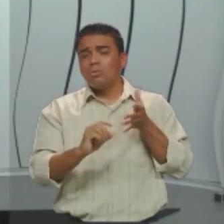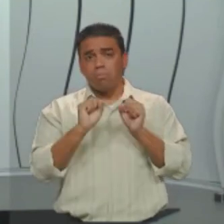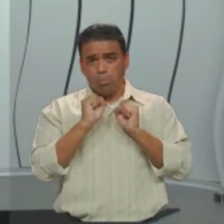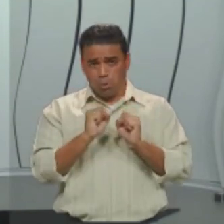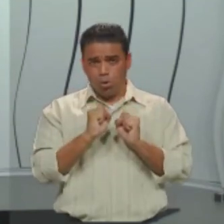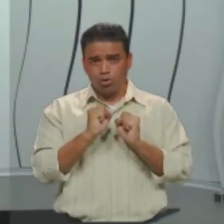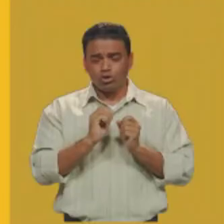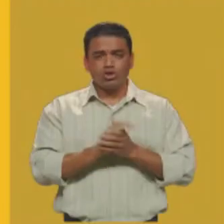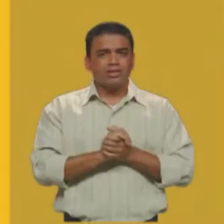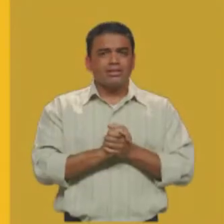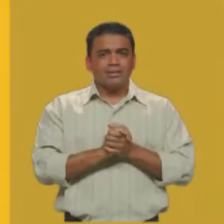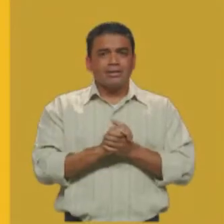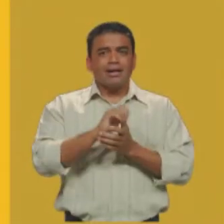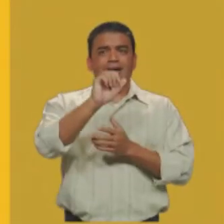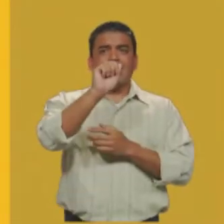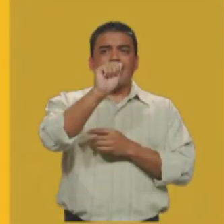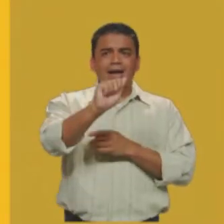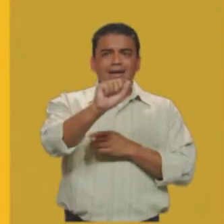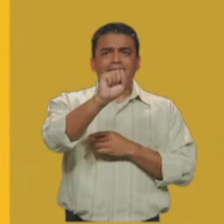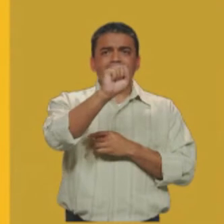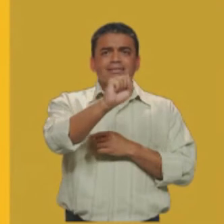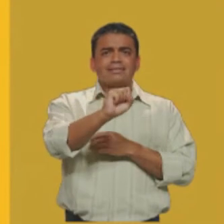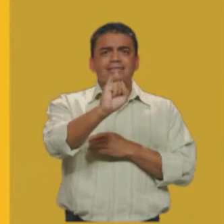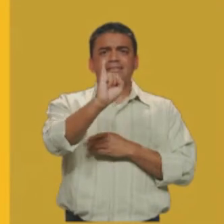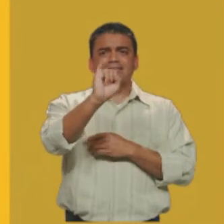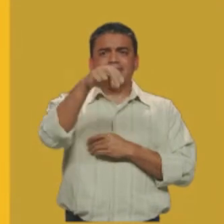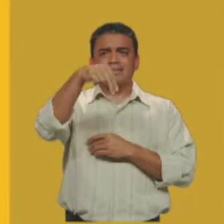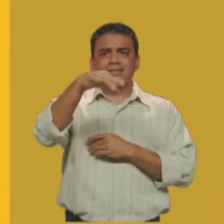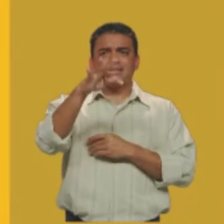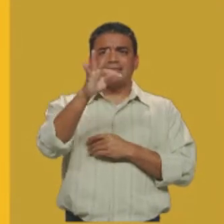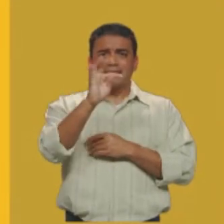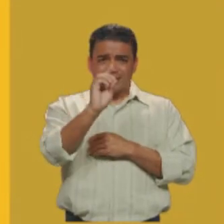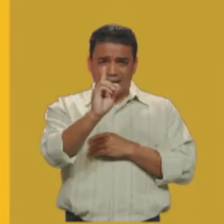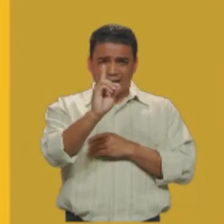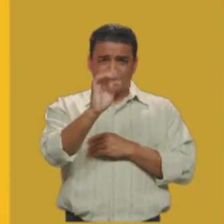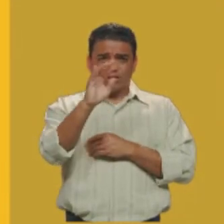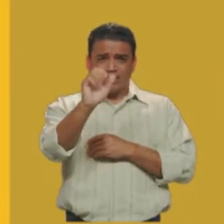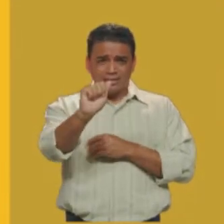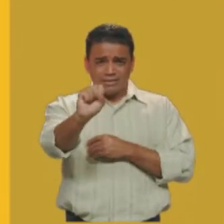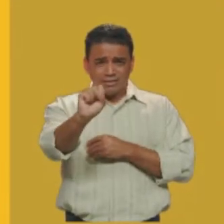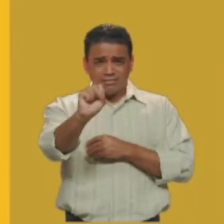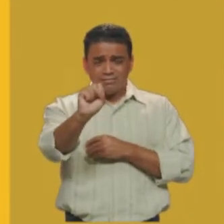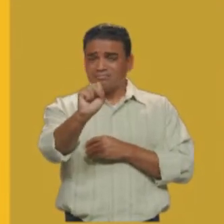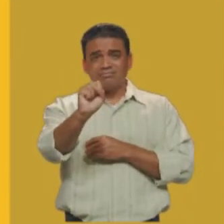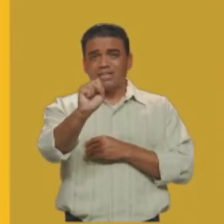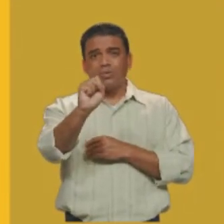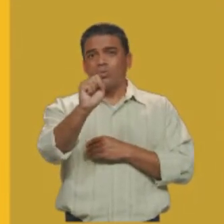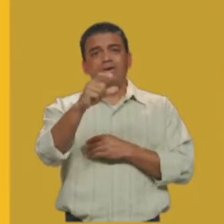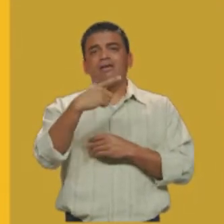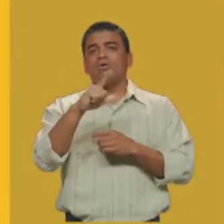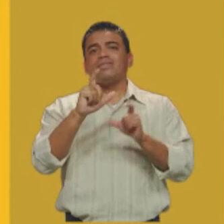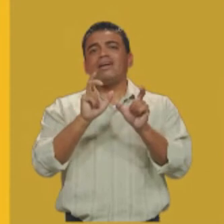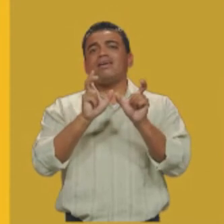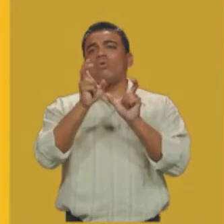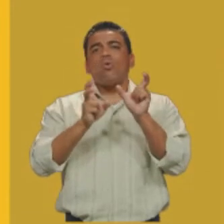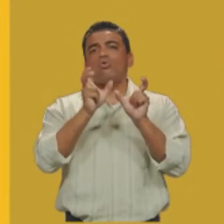ser assindéticas, não são introduzidas por conjunção.